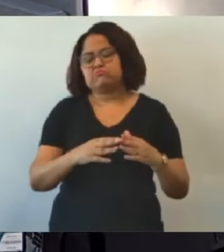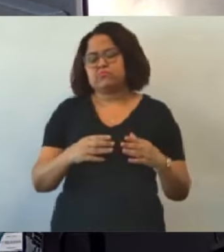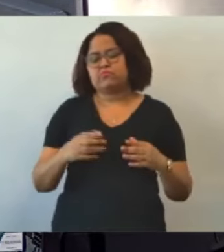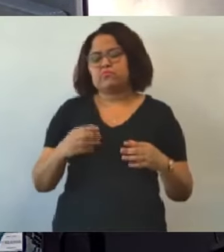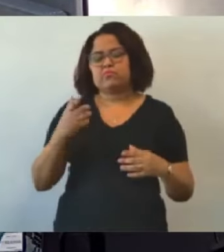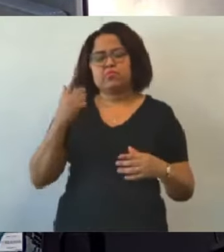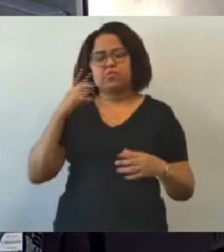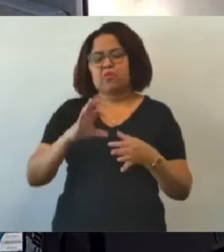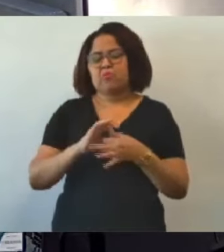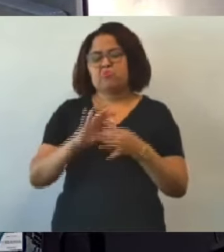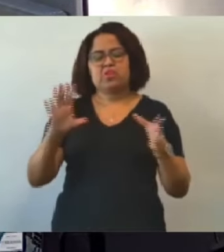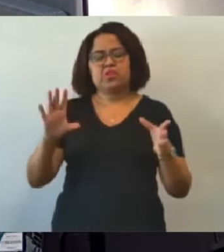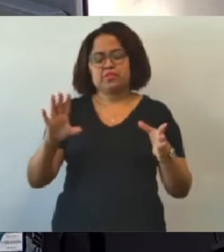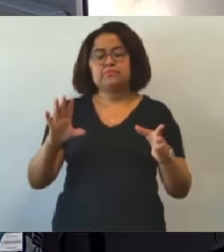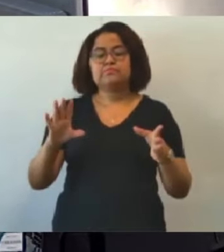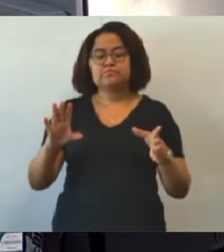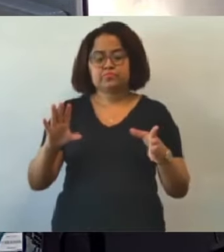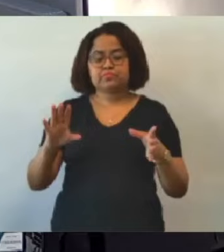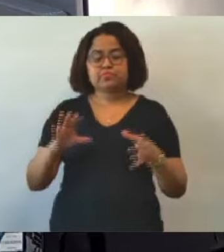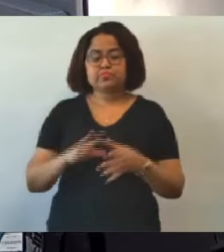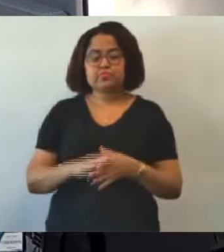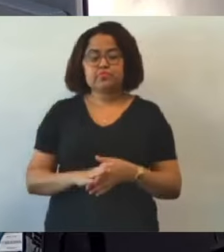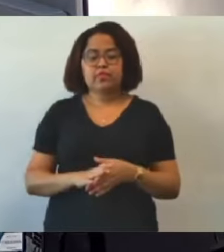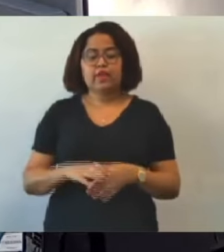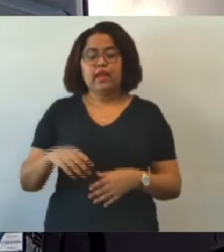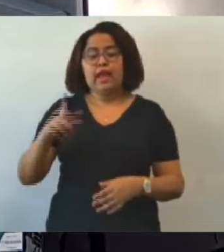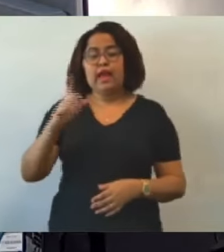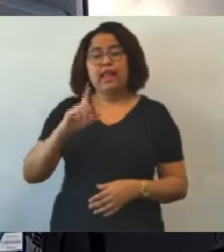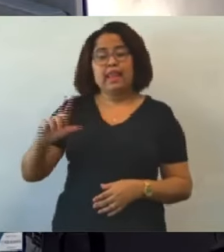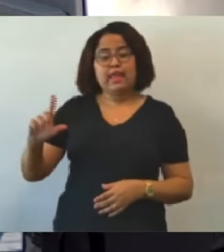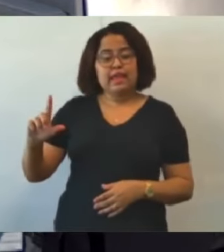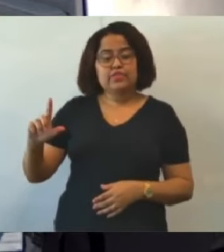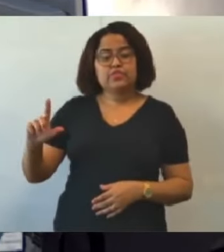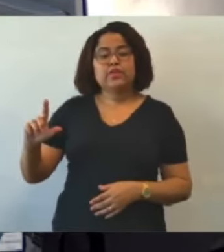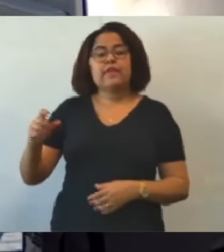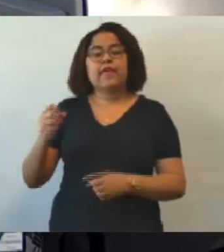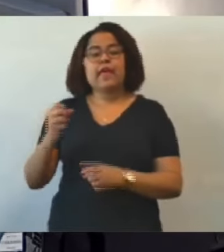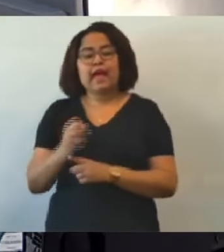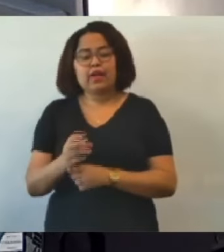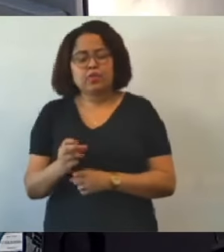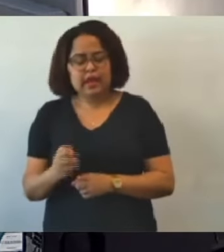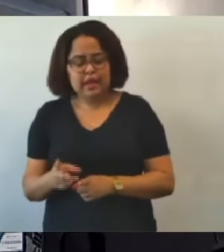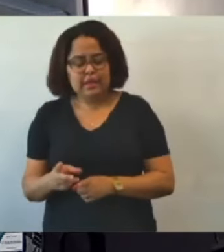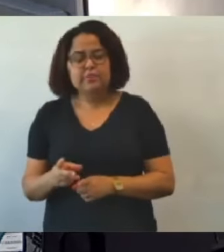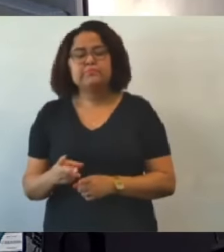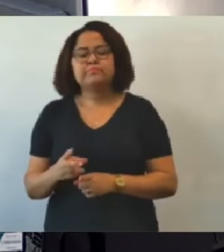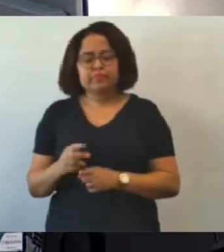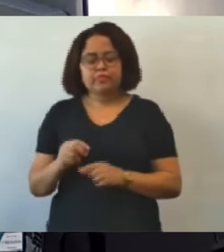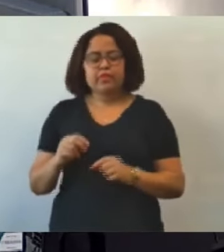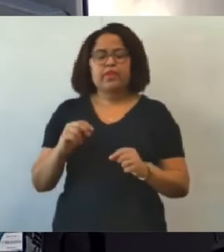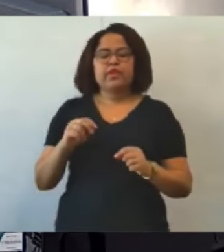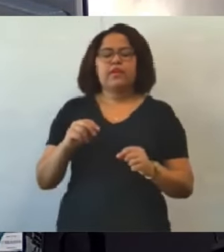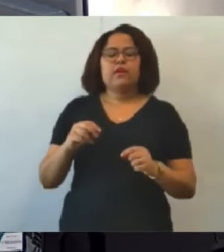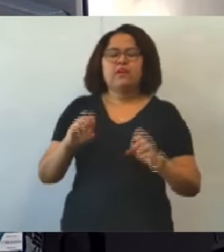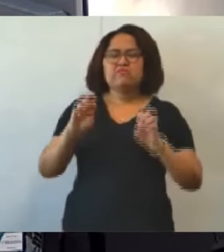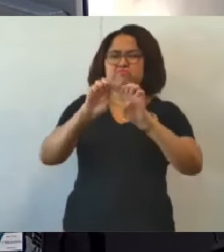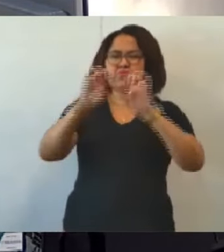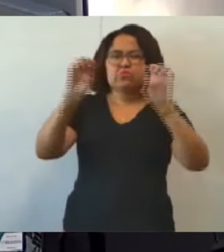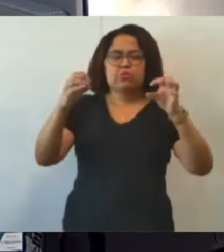compartilhado com outras políticas públicas. A Leste, ela é alugada, ela é exclusiva, mas ela tem uma estrutura precária.